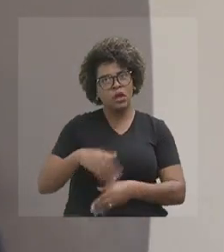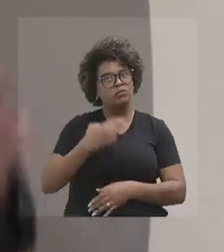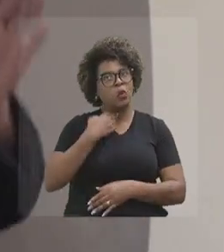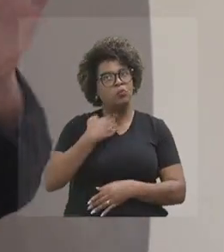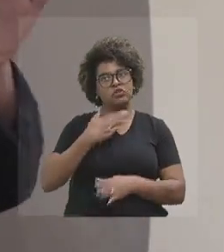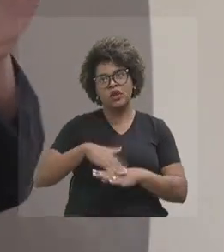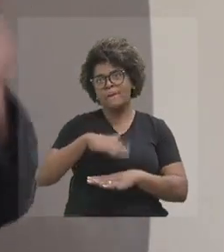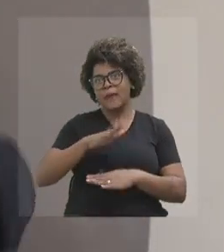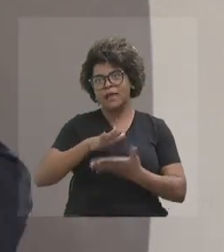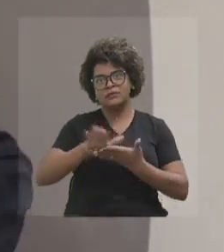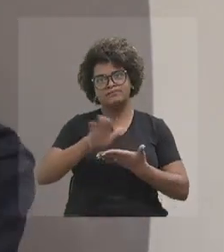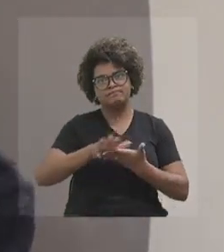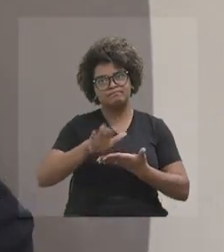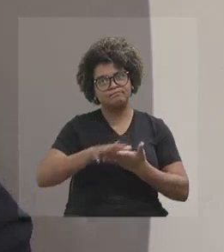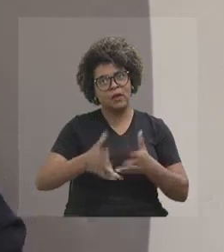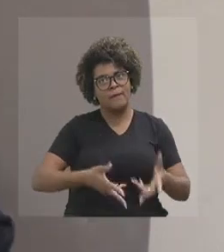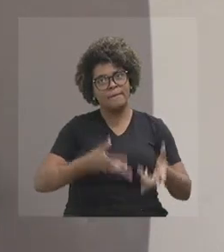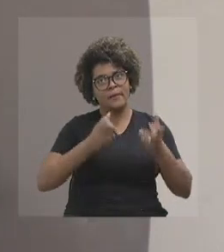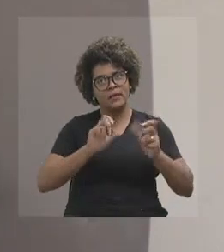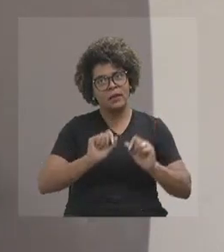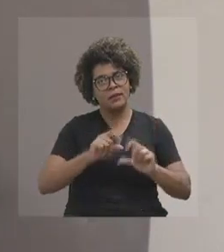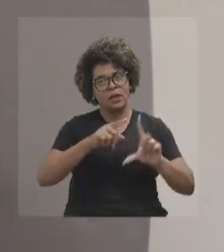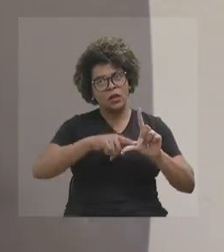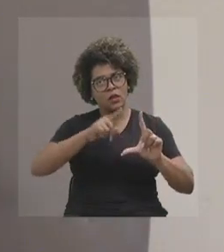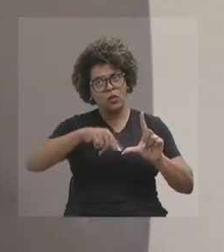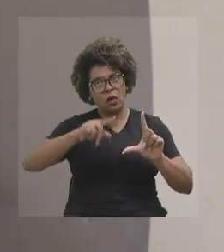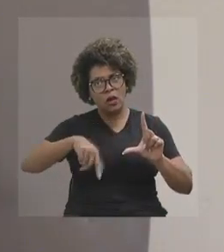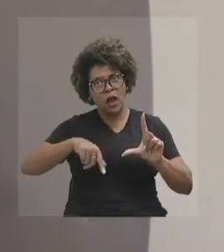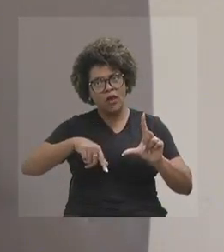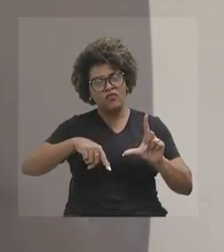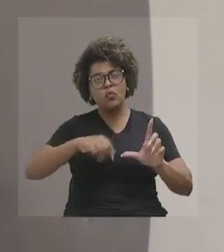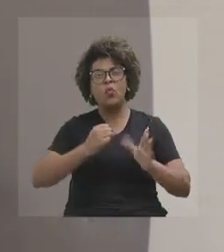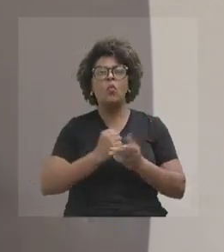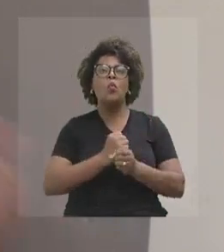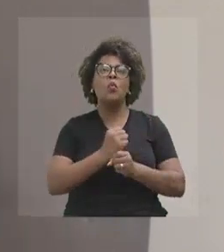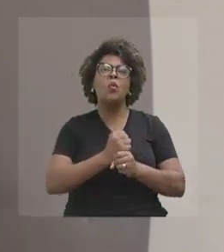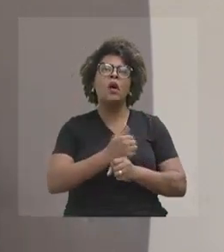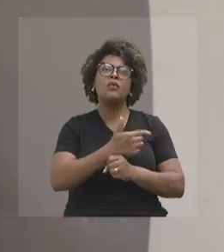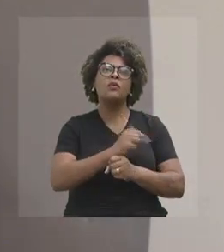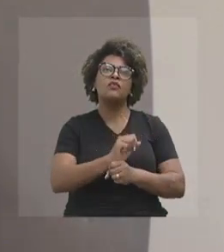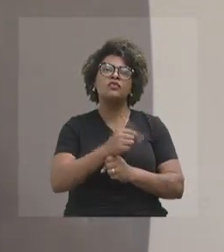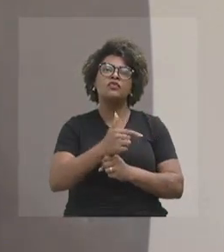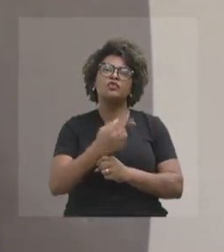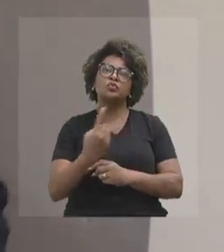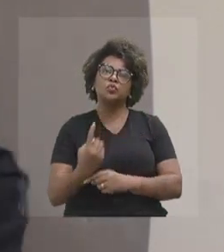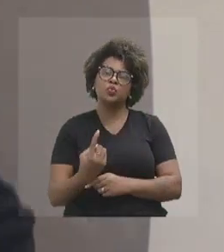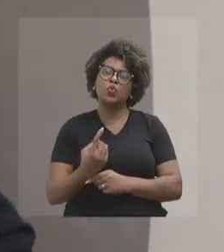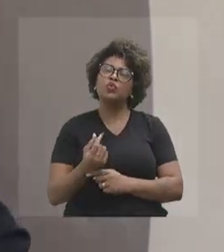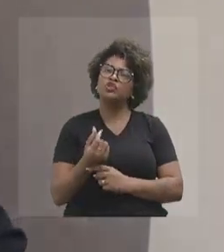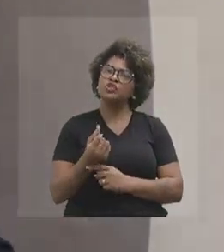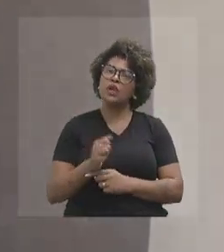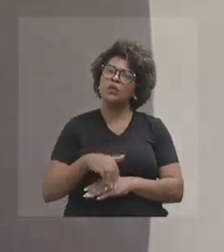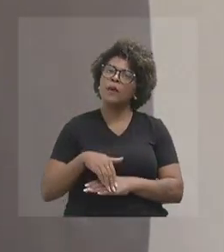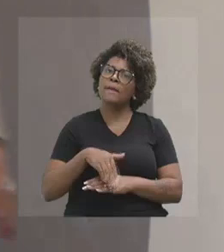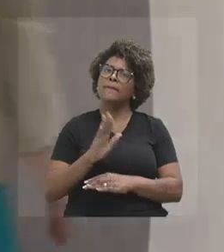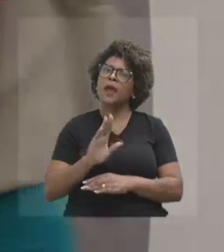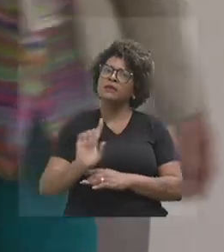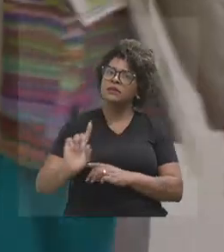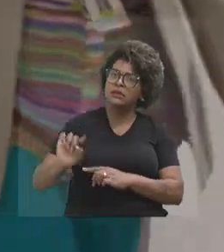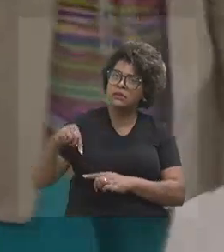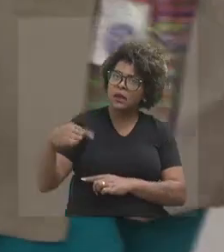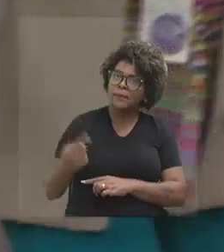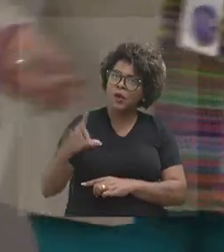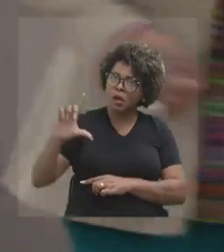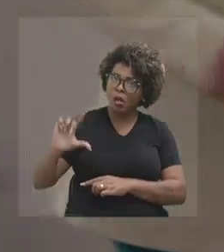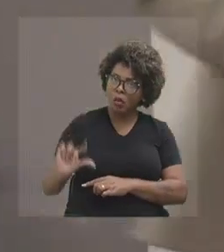percebam que lá no ano de 2021 a verba é grande, e no ano seguinte ela volta a decrescer, dando uma média